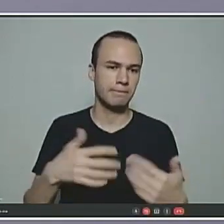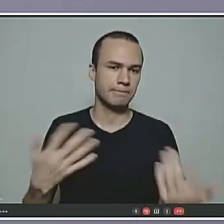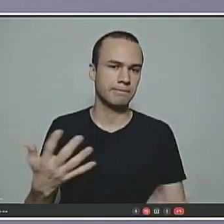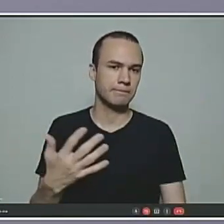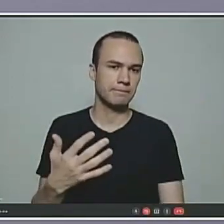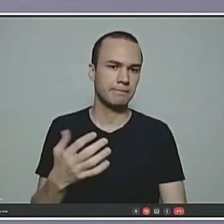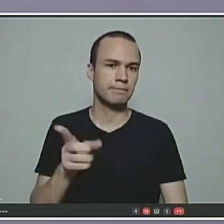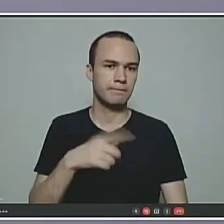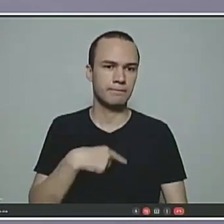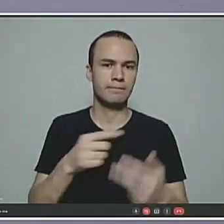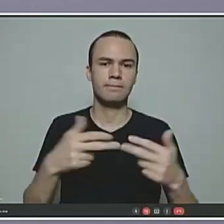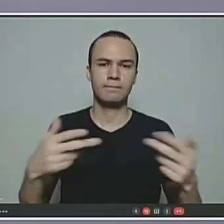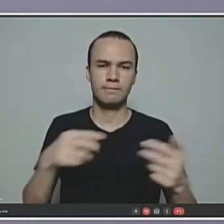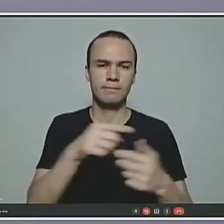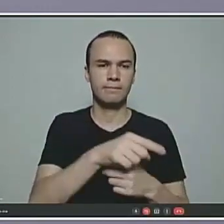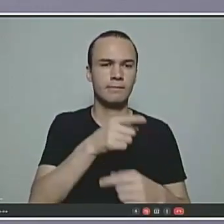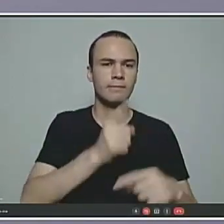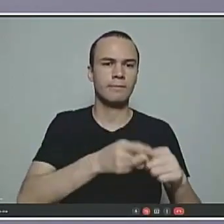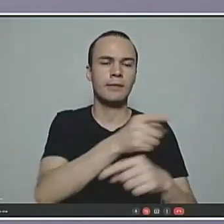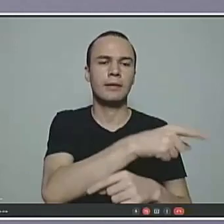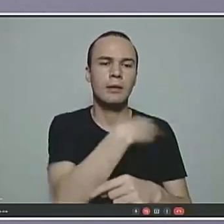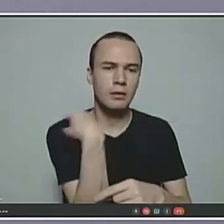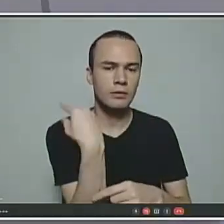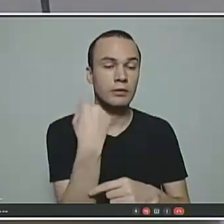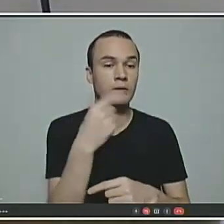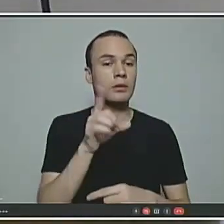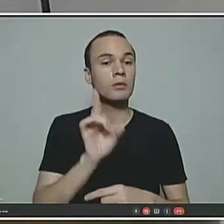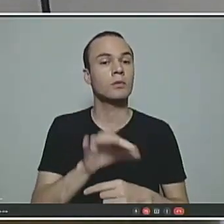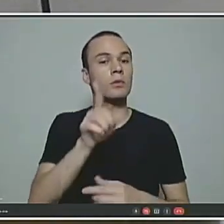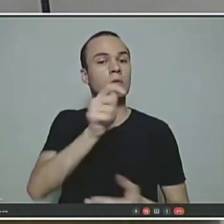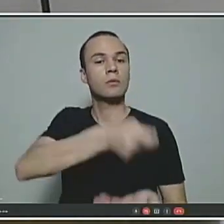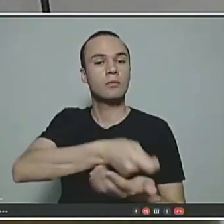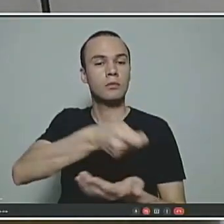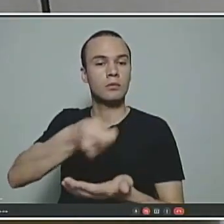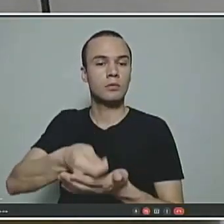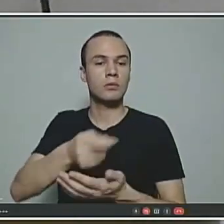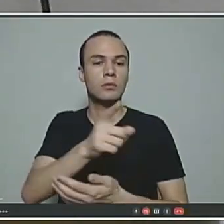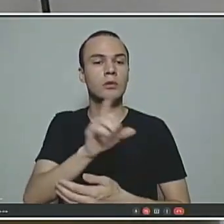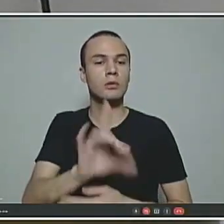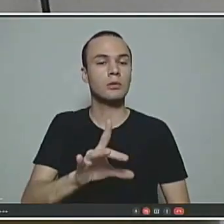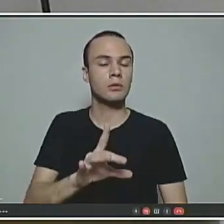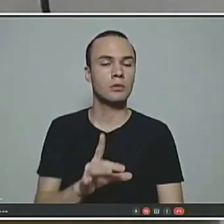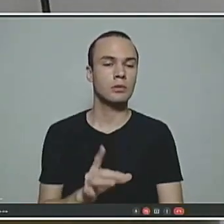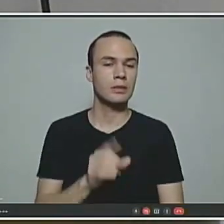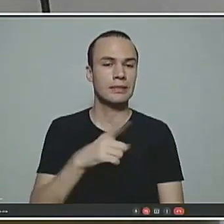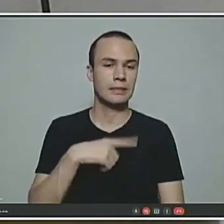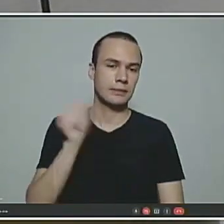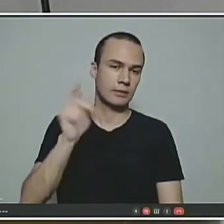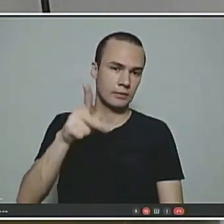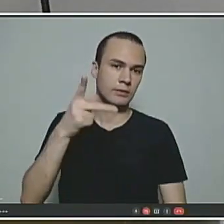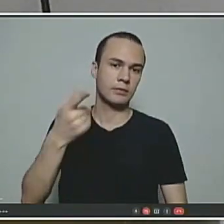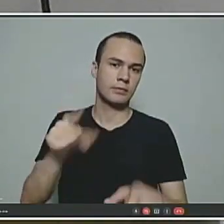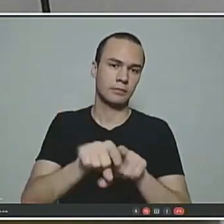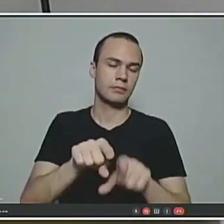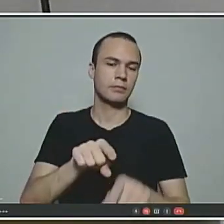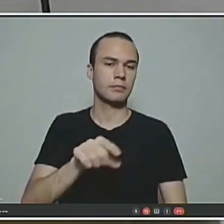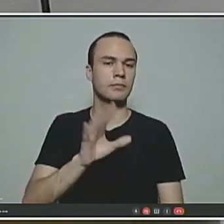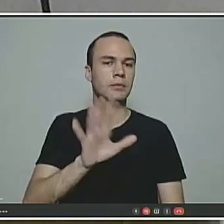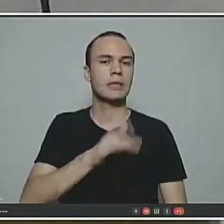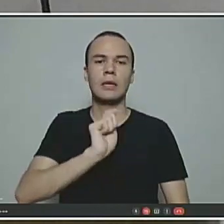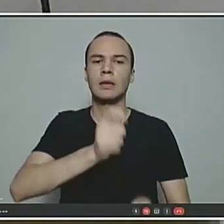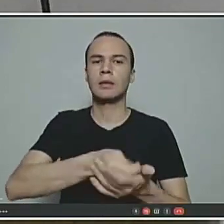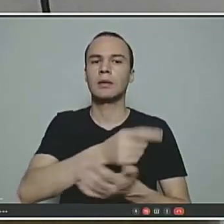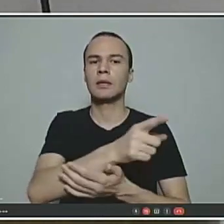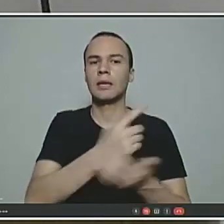limitados à pensão por morte. Então, hoje só se paga com o fundo de previdência, aposentadoria e pensão. Não se pode pagar